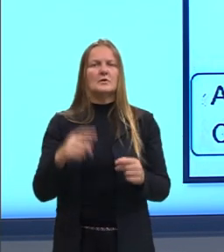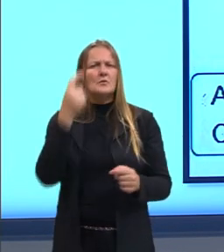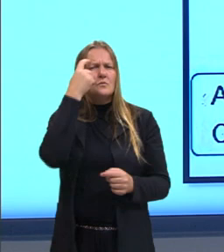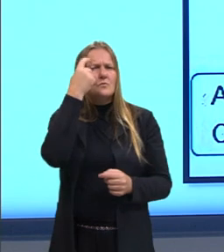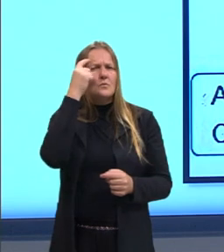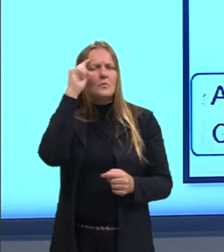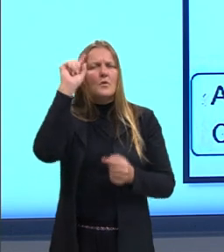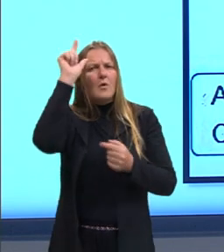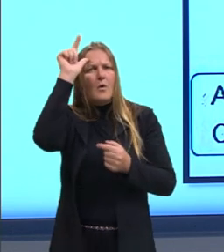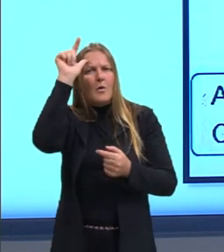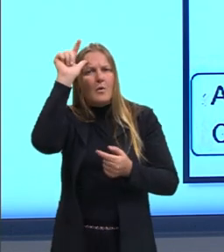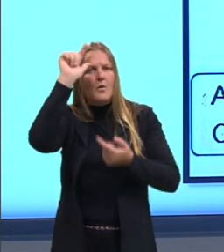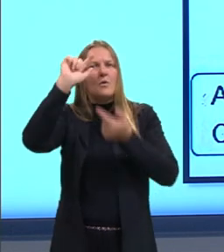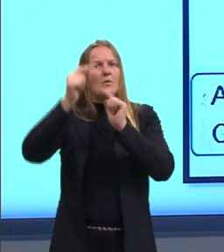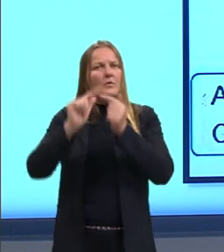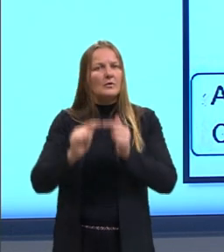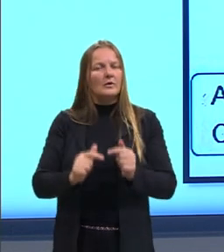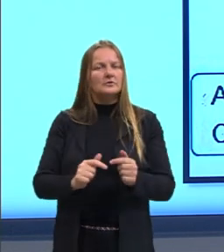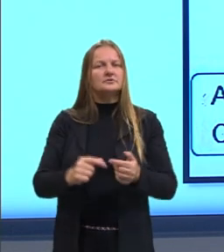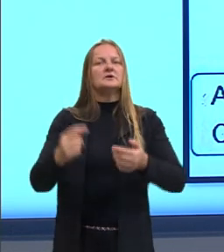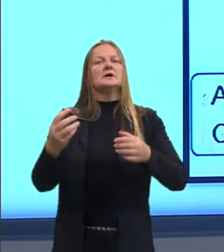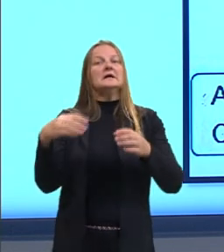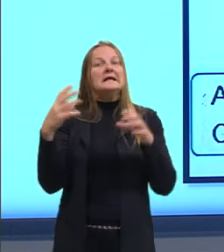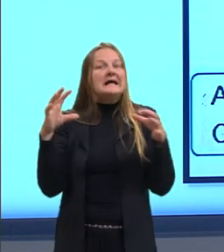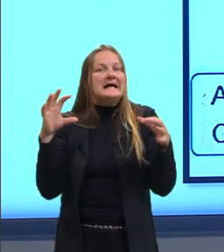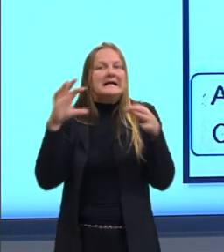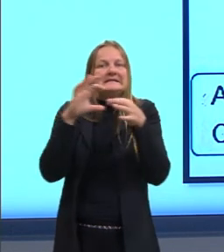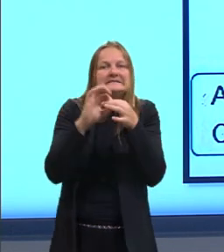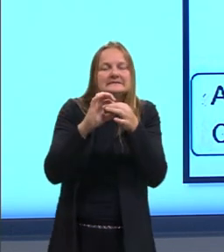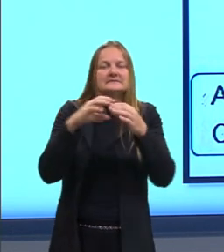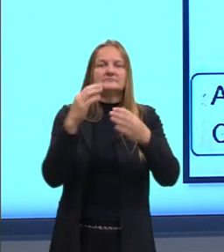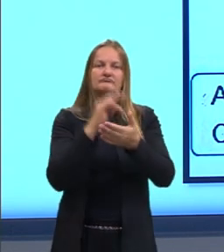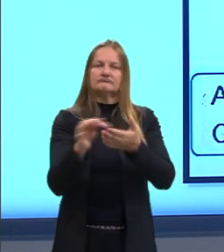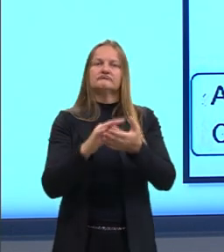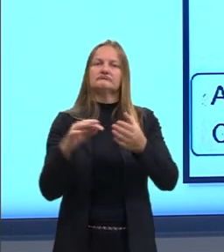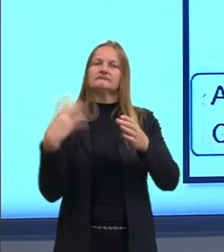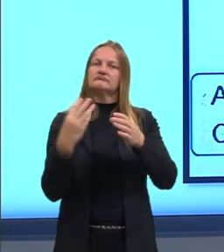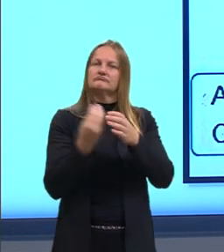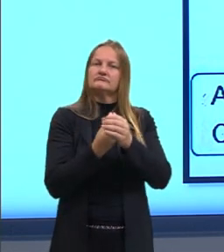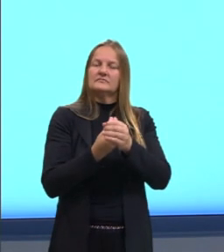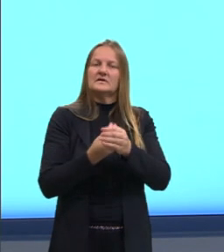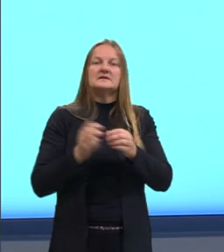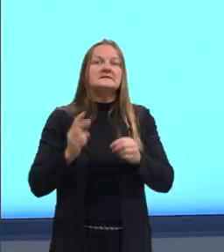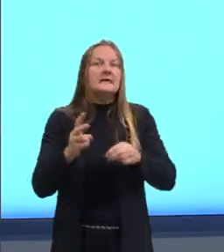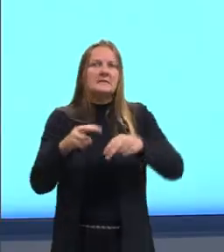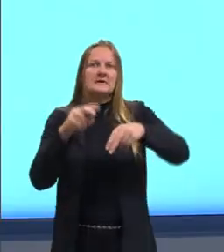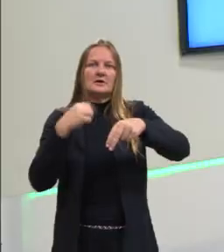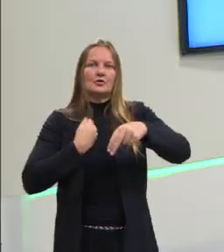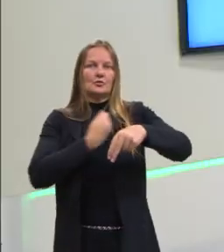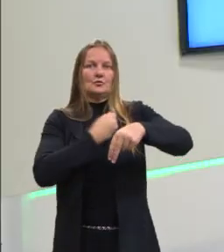lógico-matemática de teoria dos conjuntos e sempre se utilizando dos números naturais.